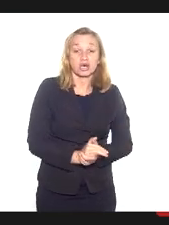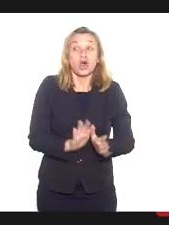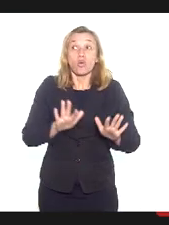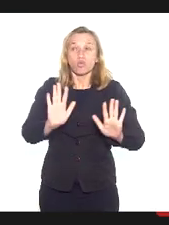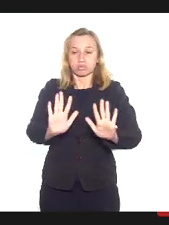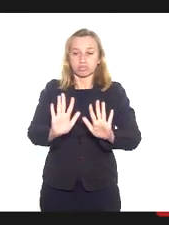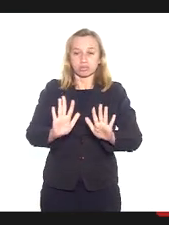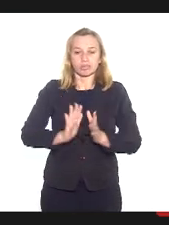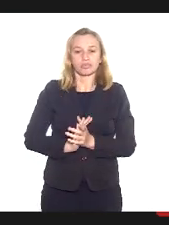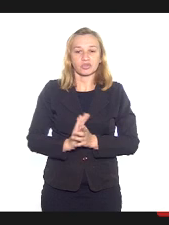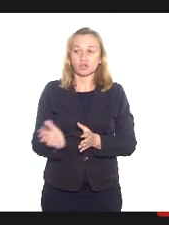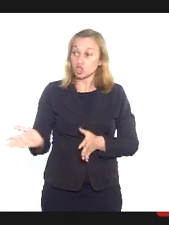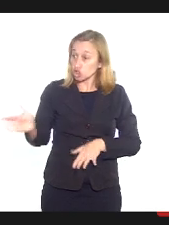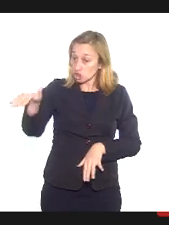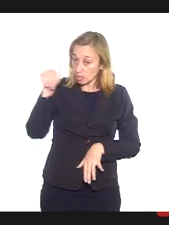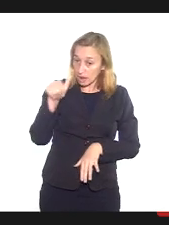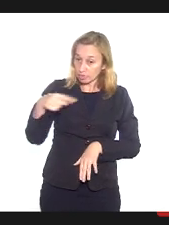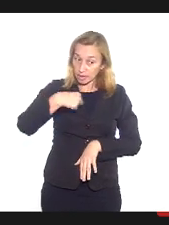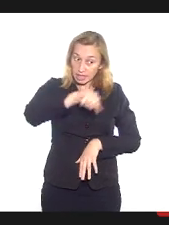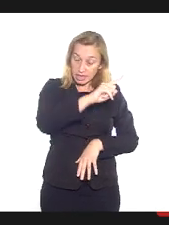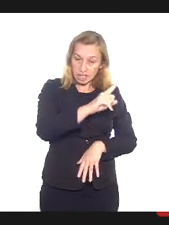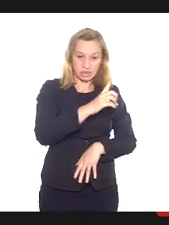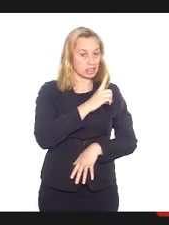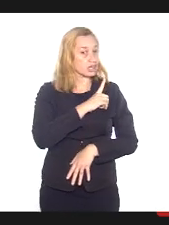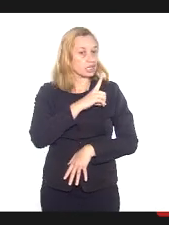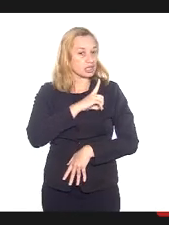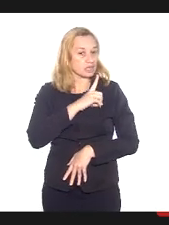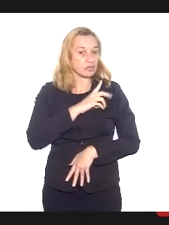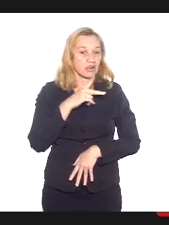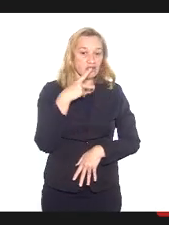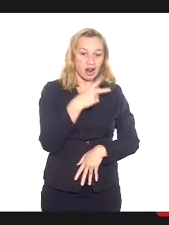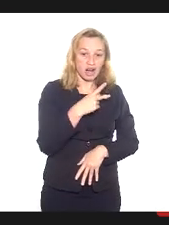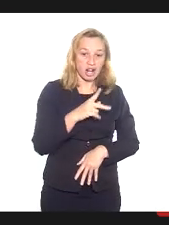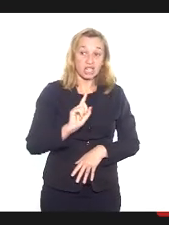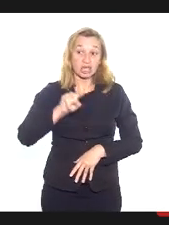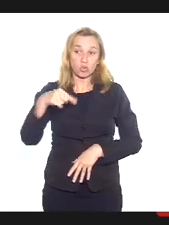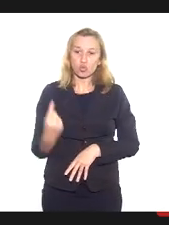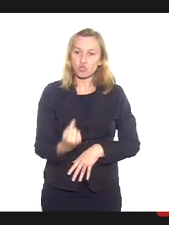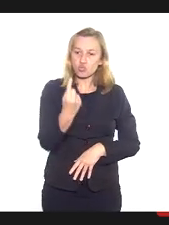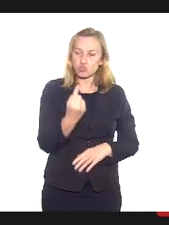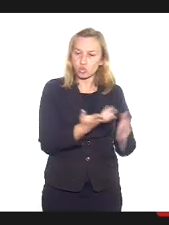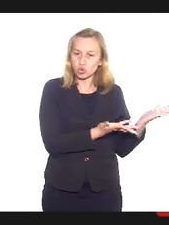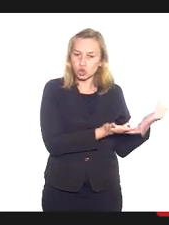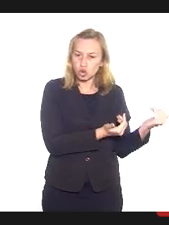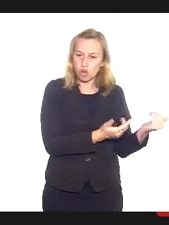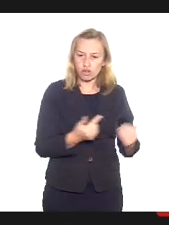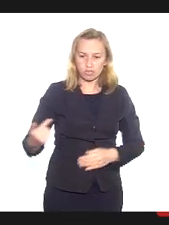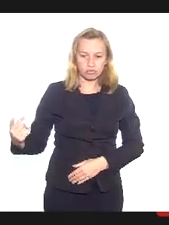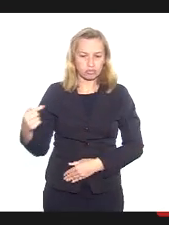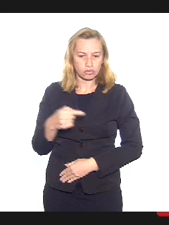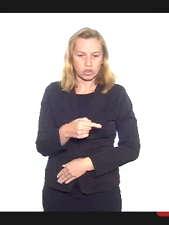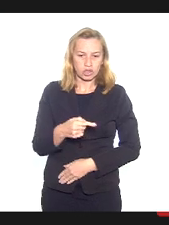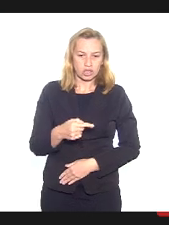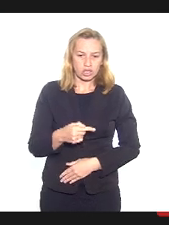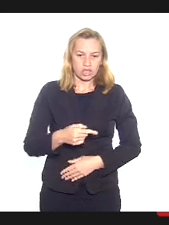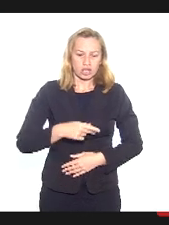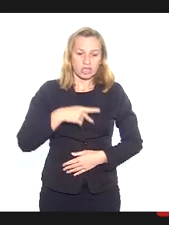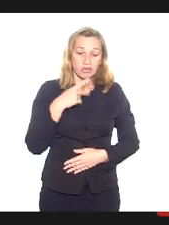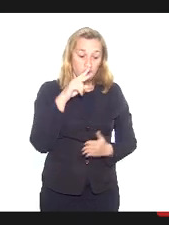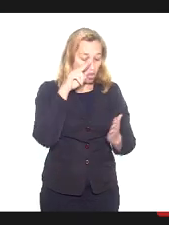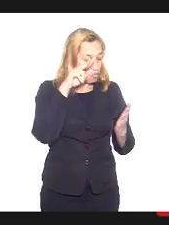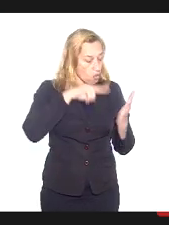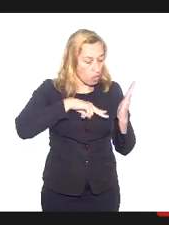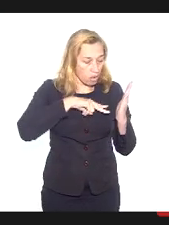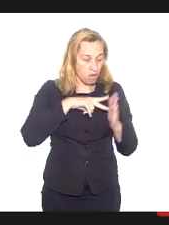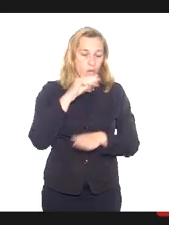eles foram chamados à delegacia, prestar esclarecimentos, e depois um dos jovens que ingressou colocou, e aqui eu vou ler o